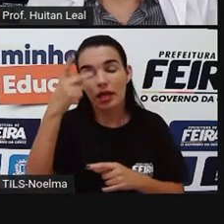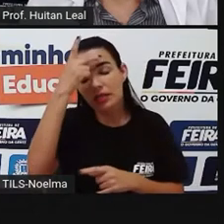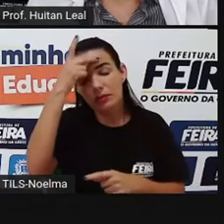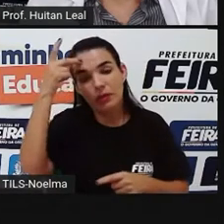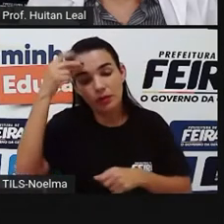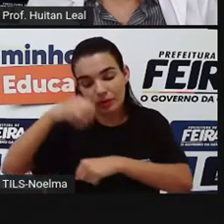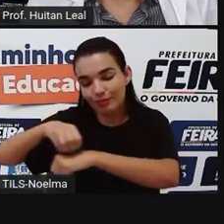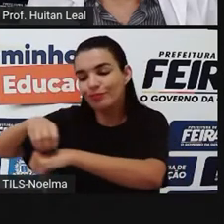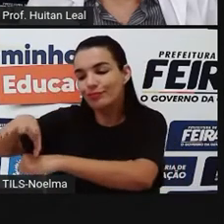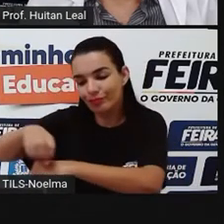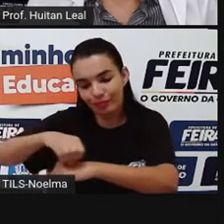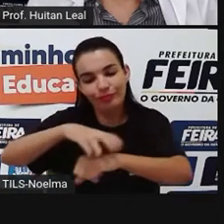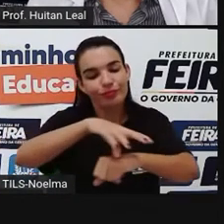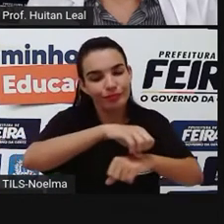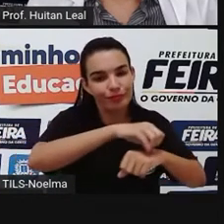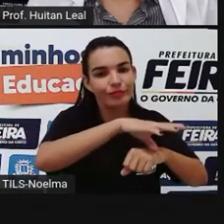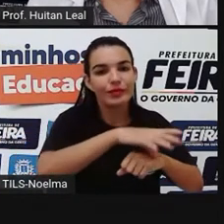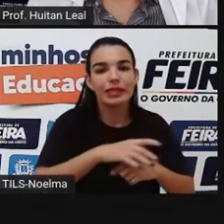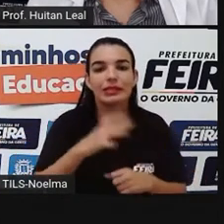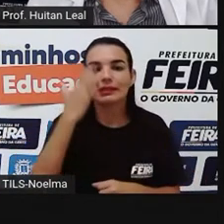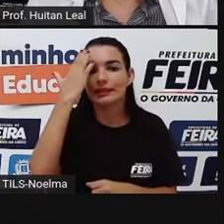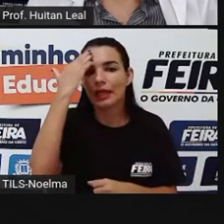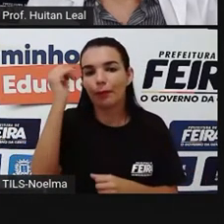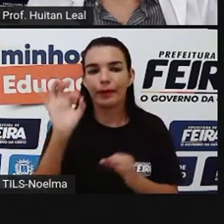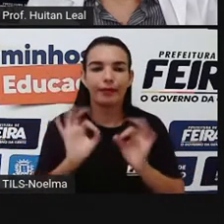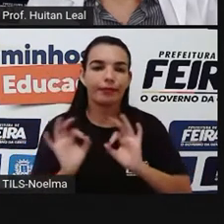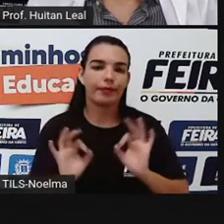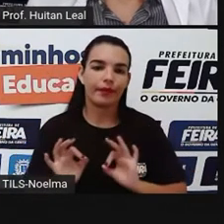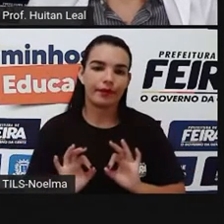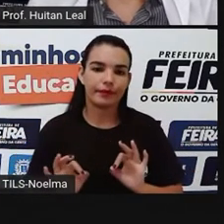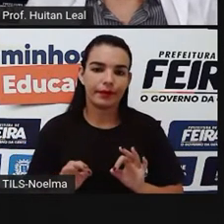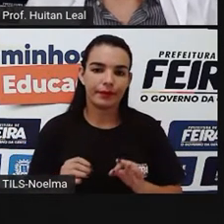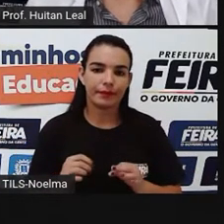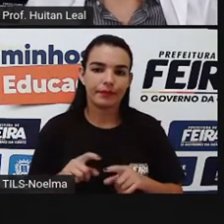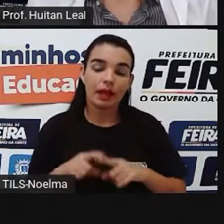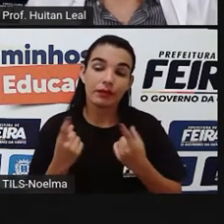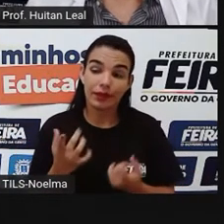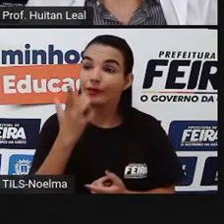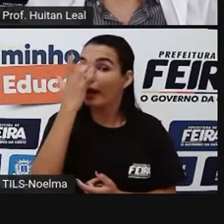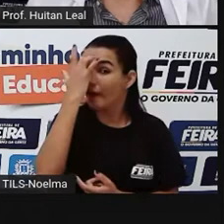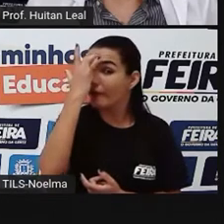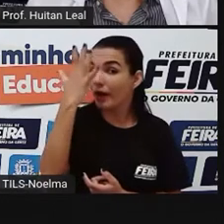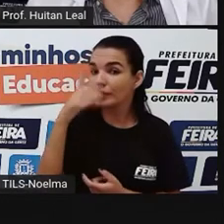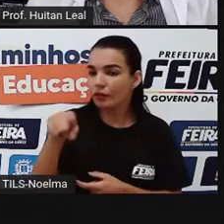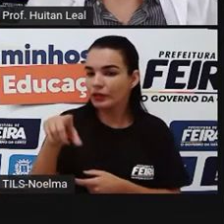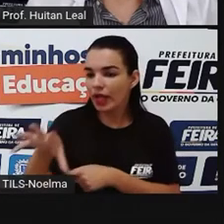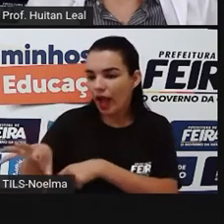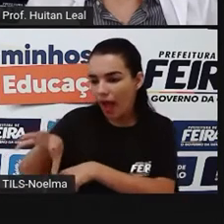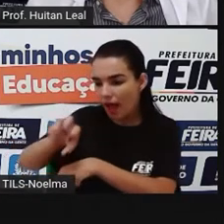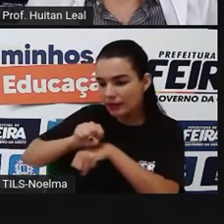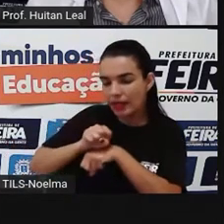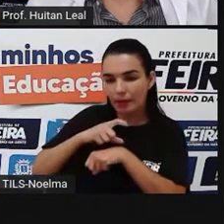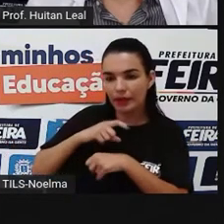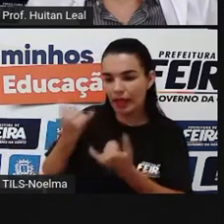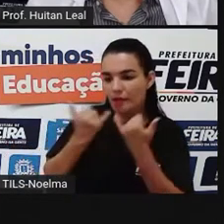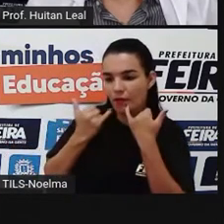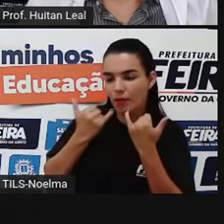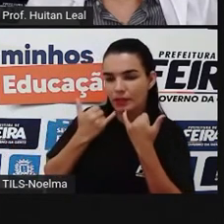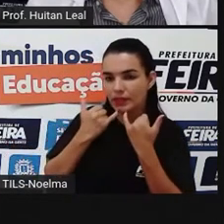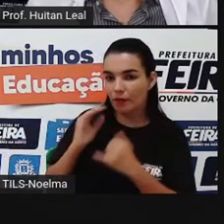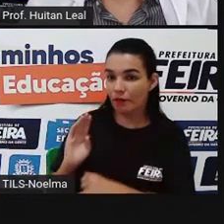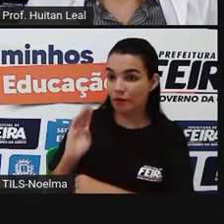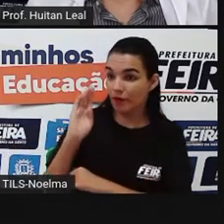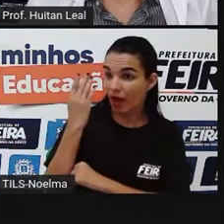falsas informações. Então, é muito fácil você receber uma informação falsa,